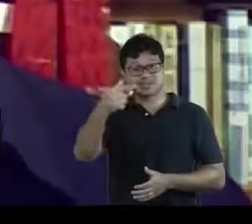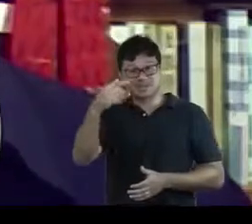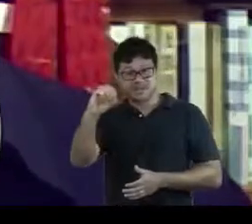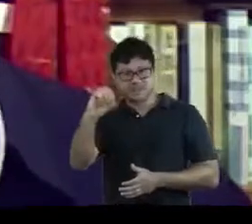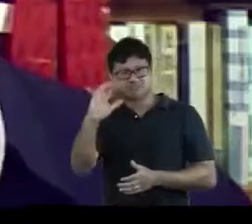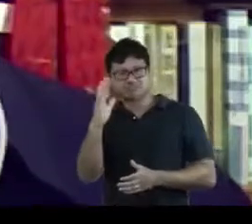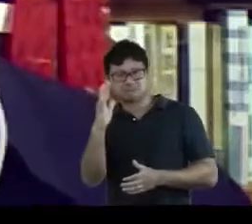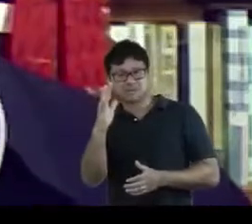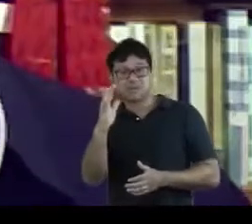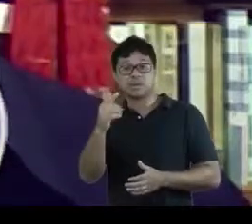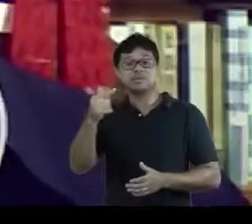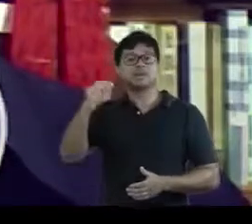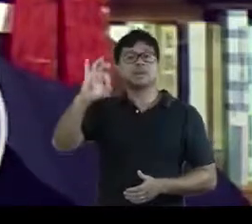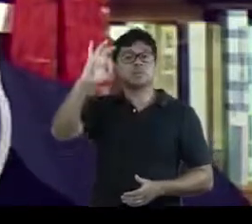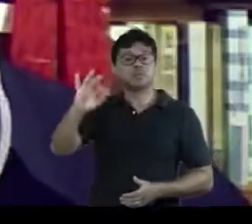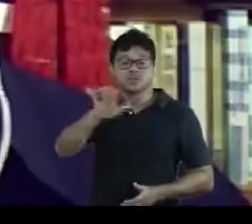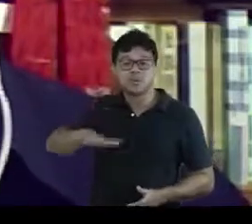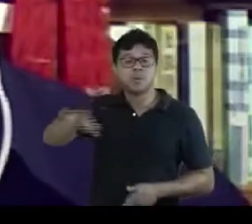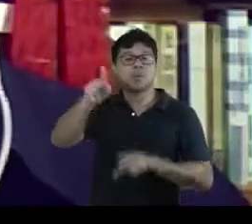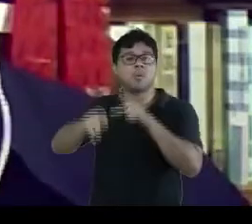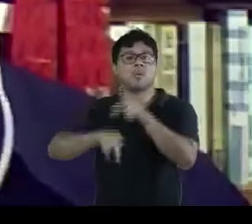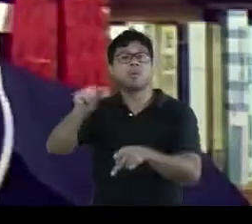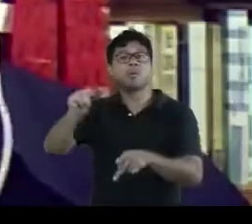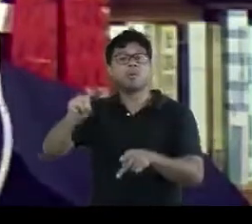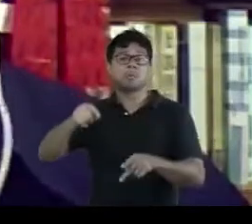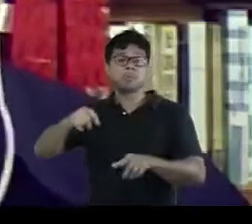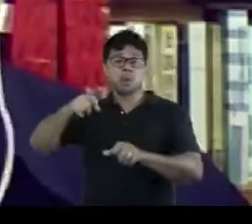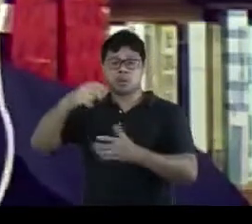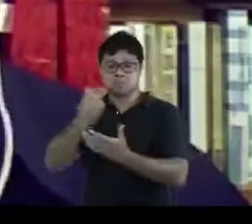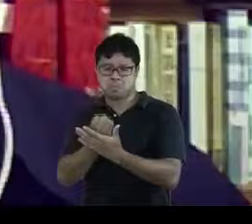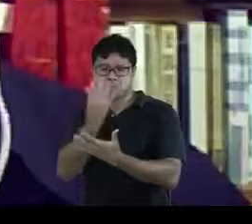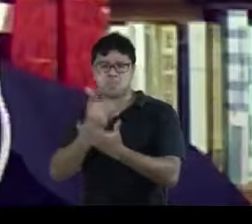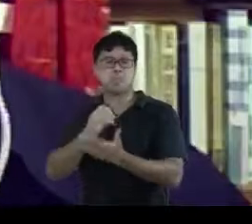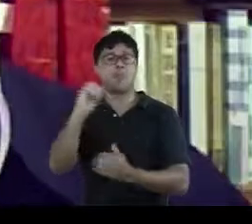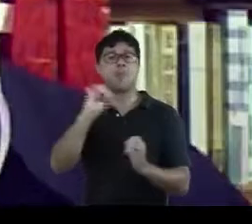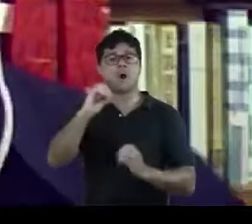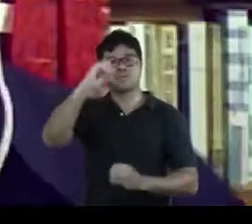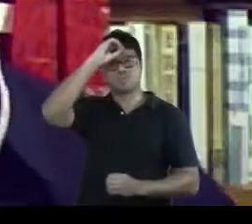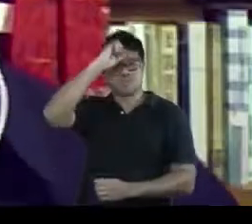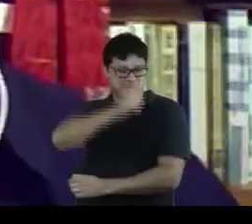70% da população era constituída de analfabetos,